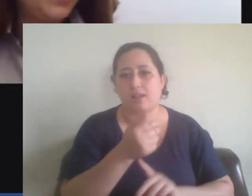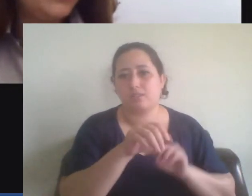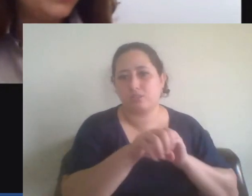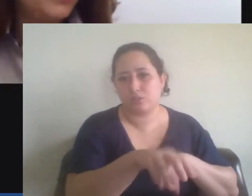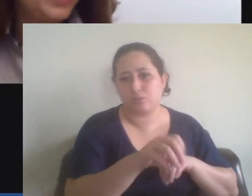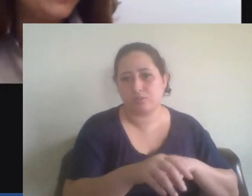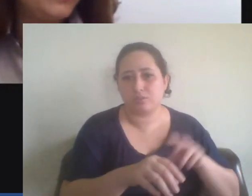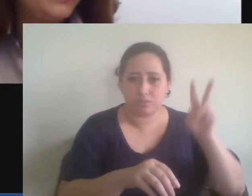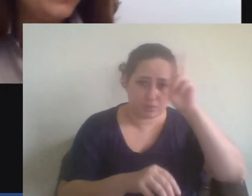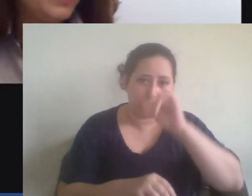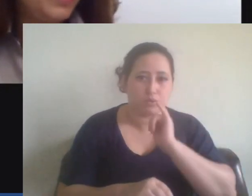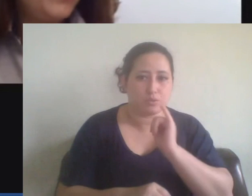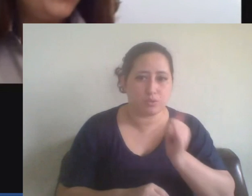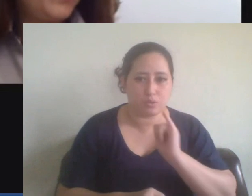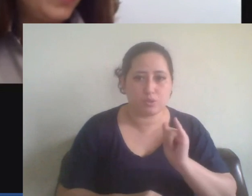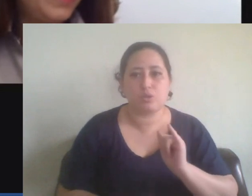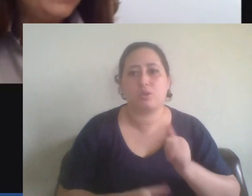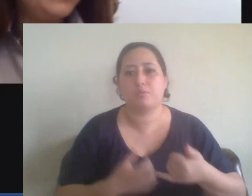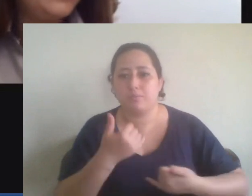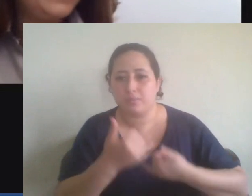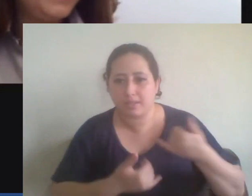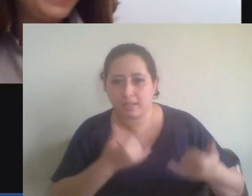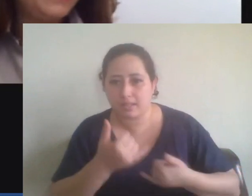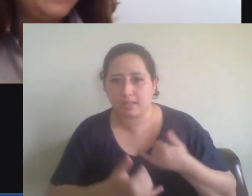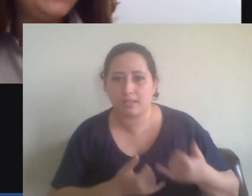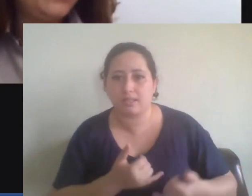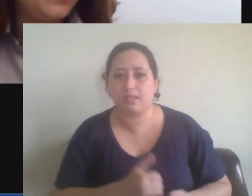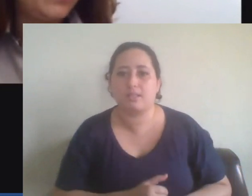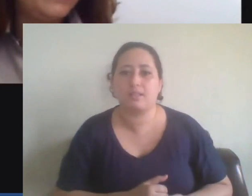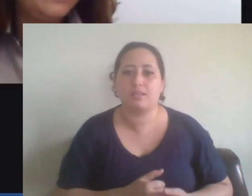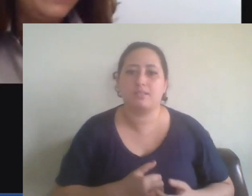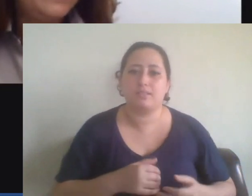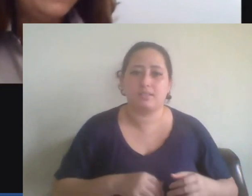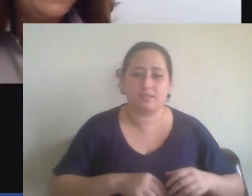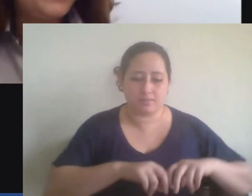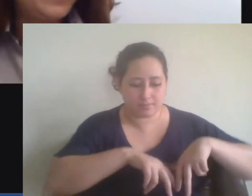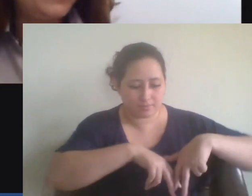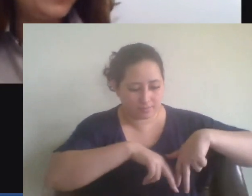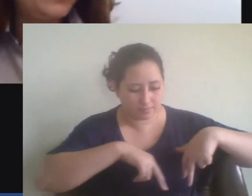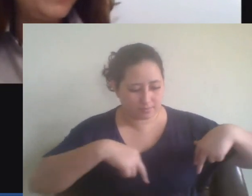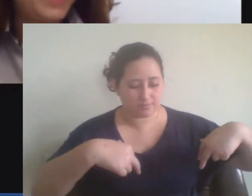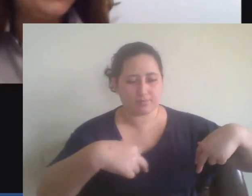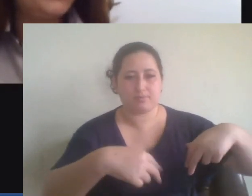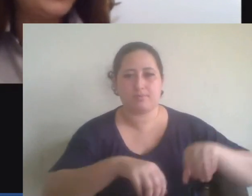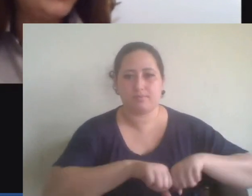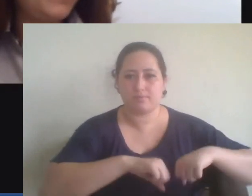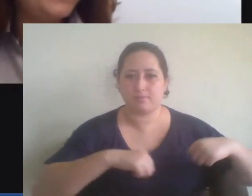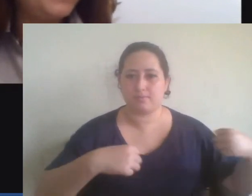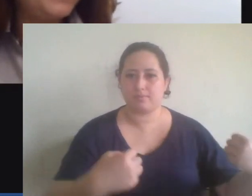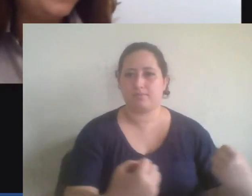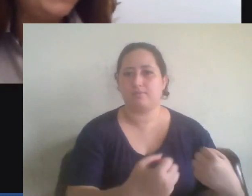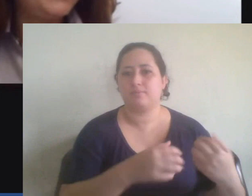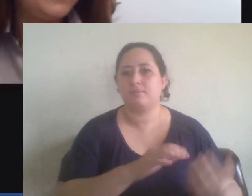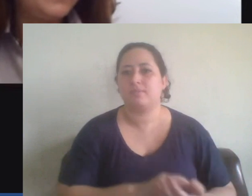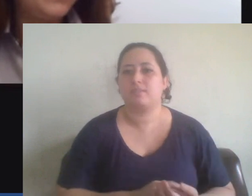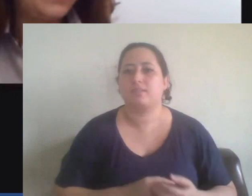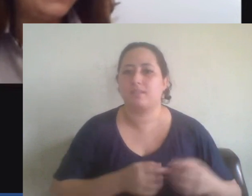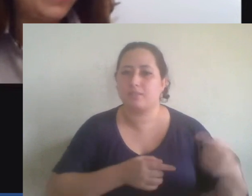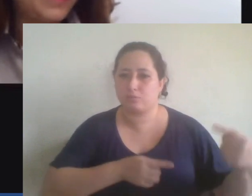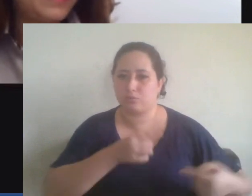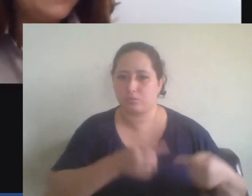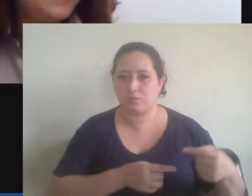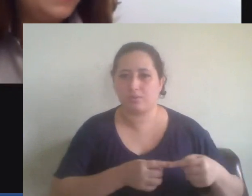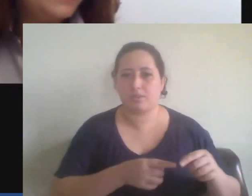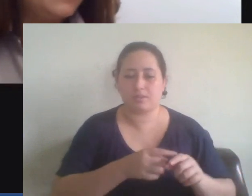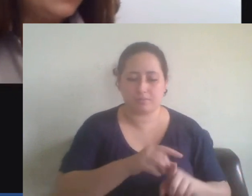histórias, jogos cooperativos, folguedos e brincadeiras de roda, trazemos à tona o debate sobre as novas perspectivas